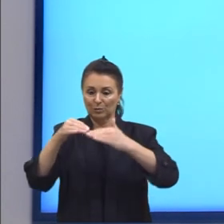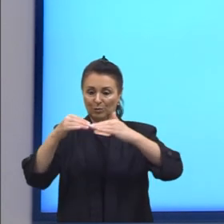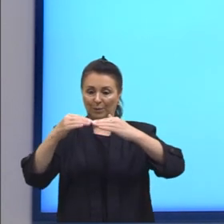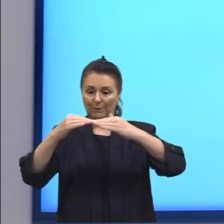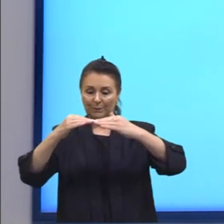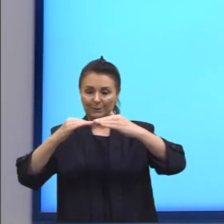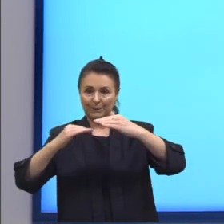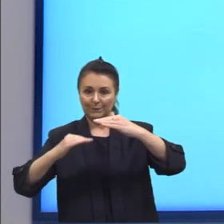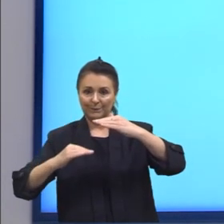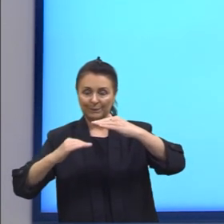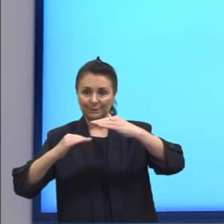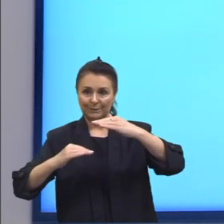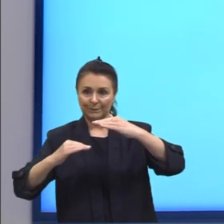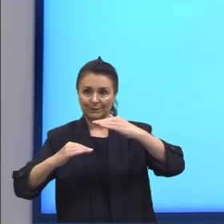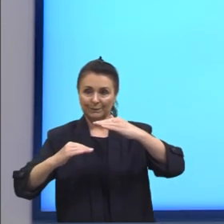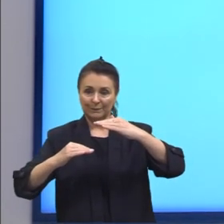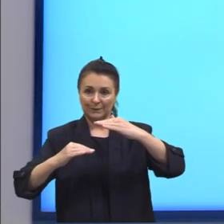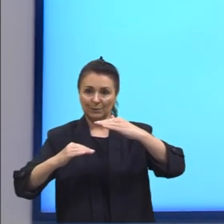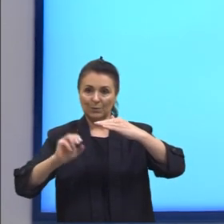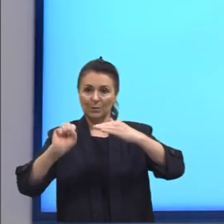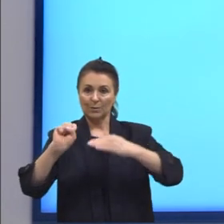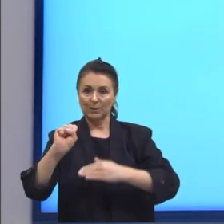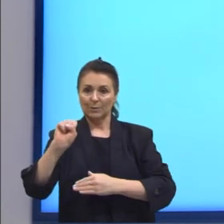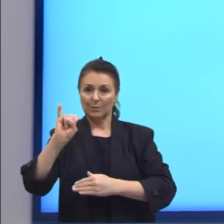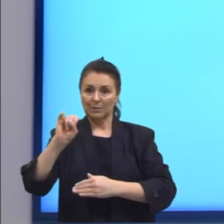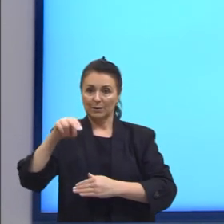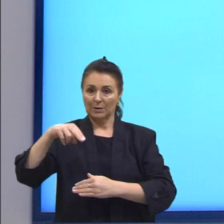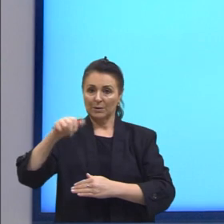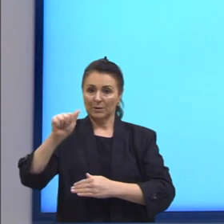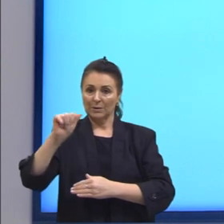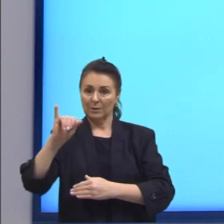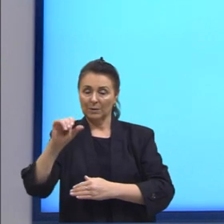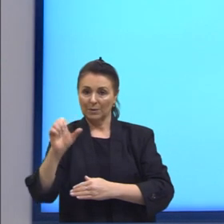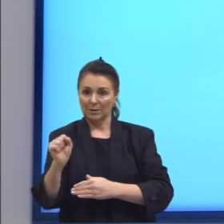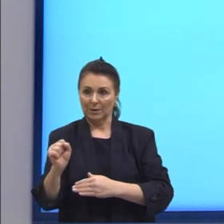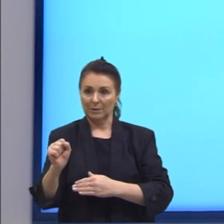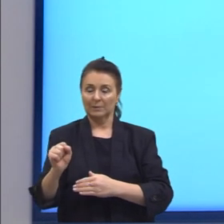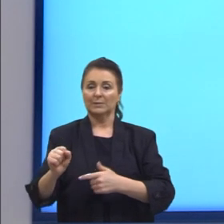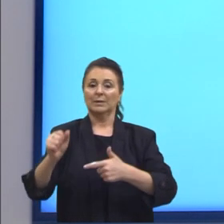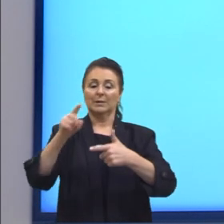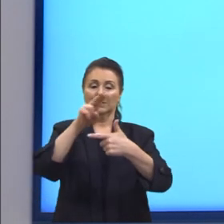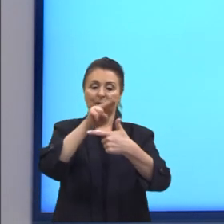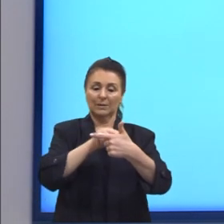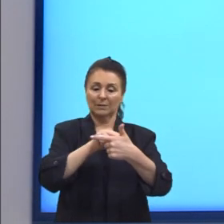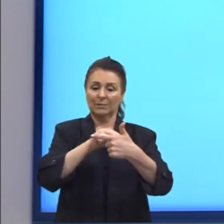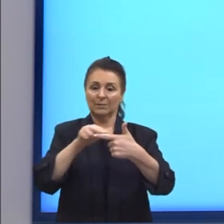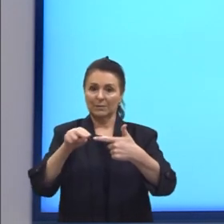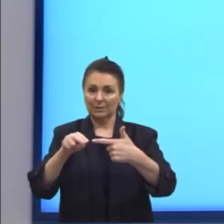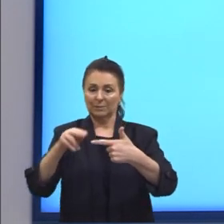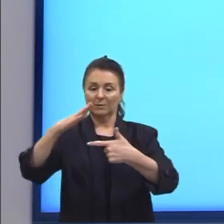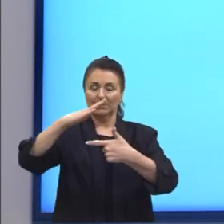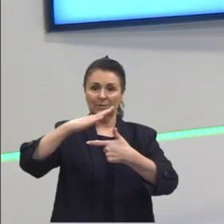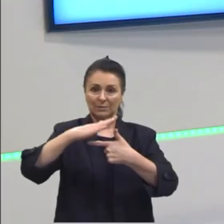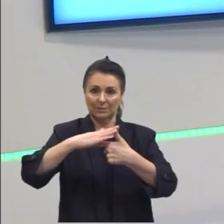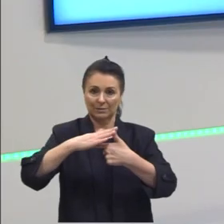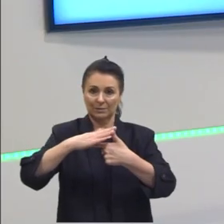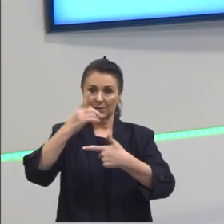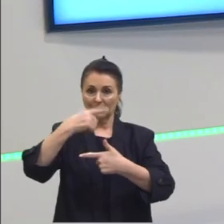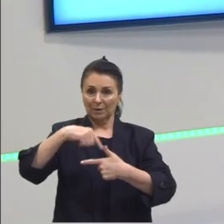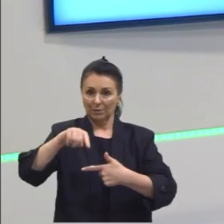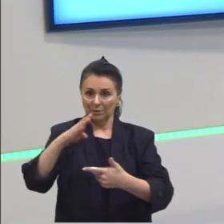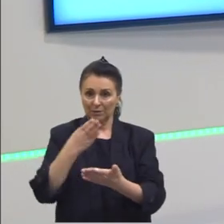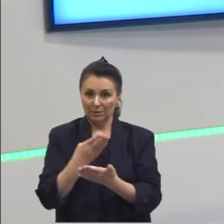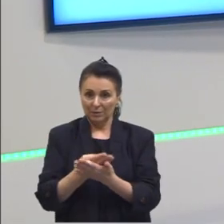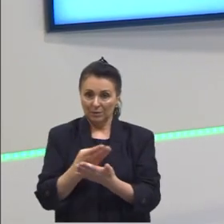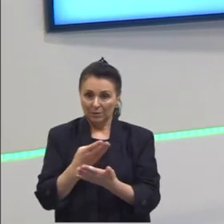Então, esses são os sinais para seno, cosseno e tangente. Pessoal, na próxima aula,